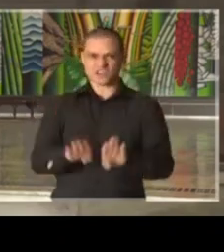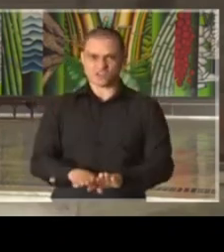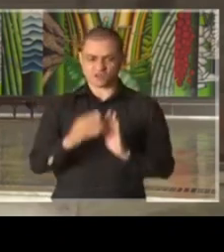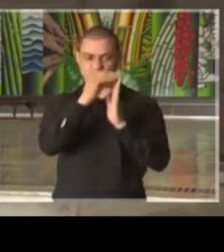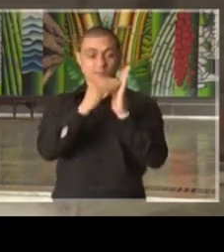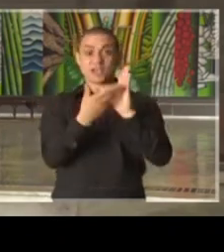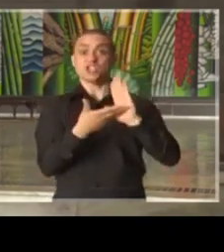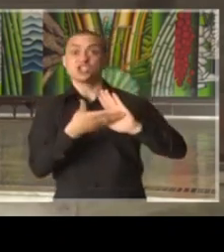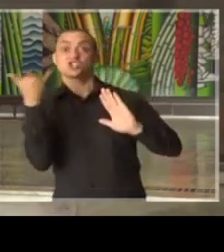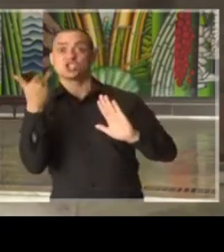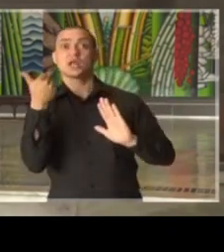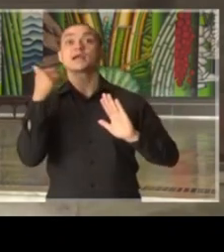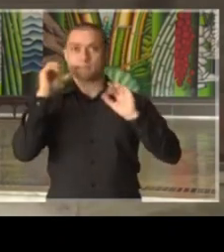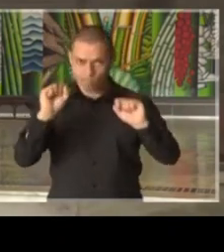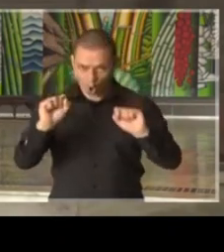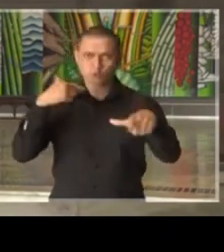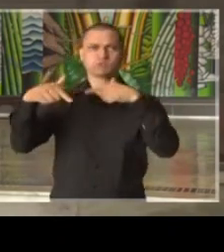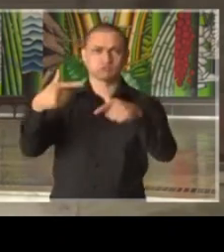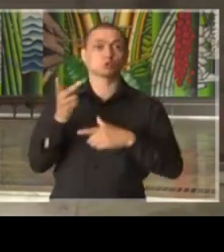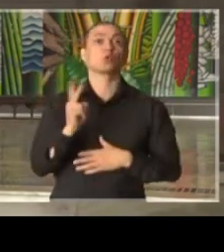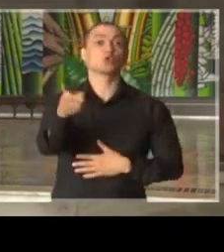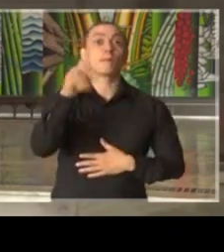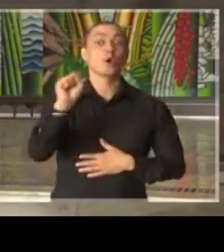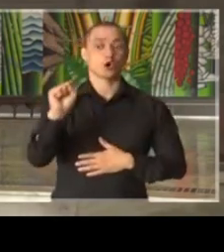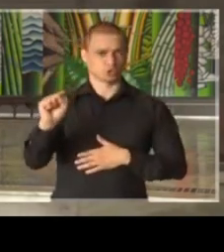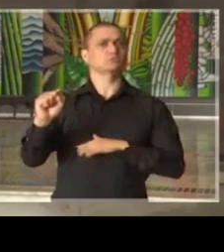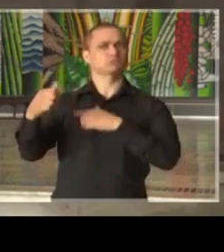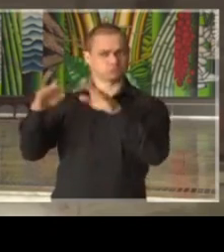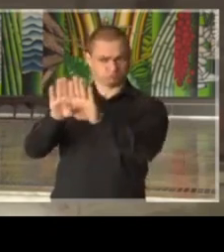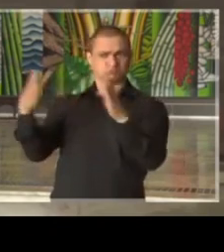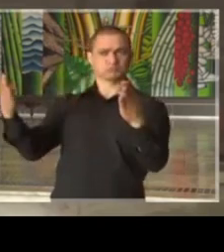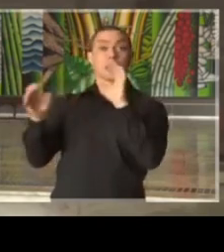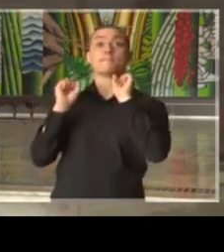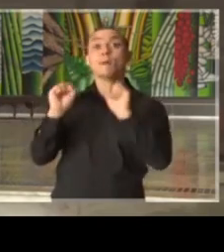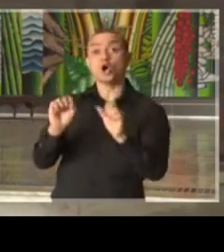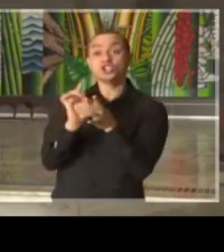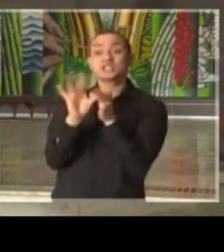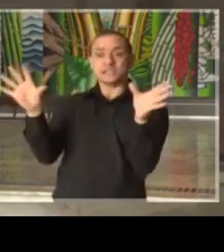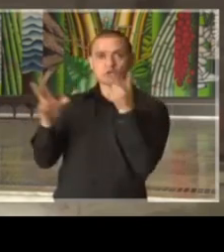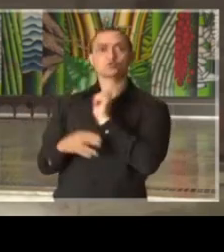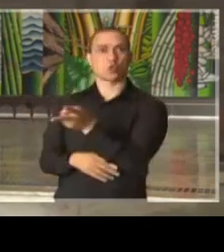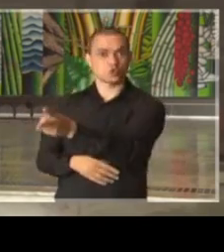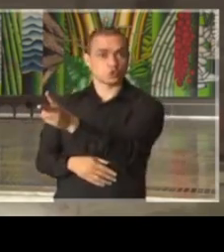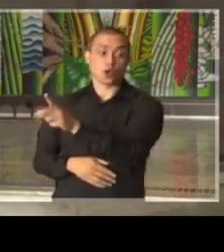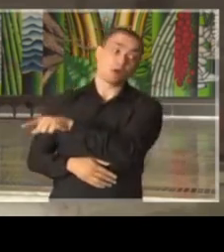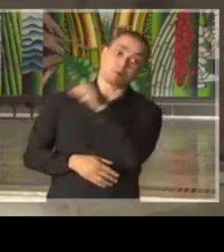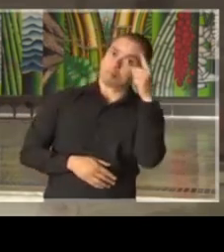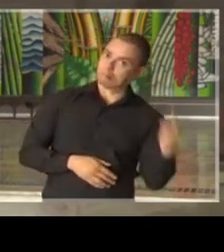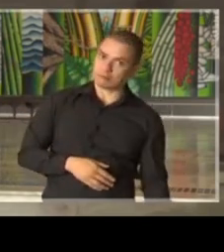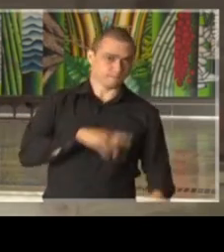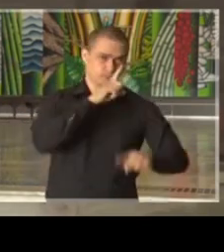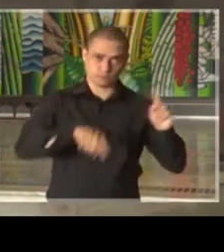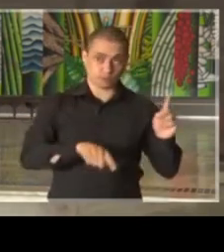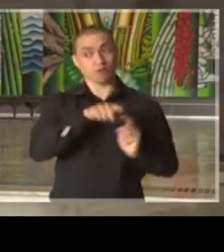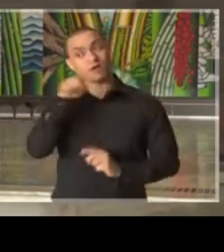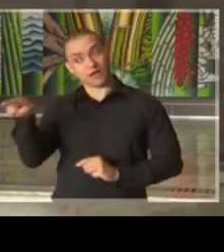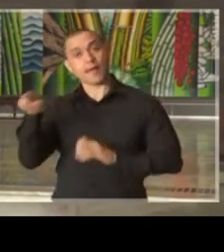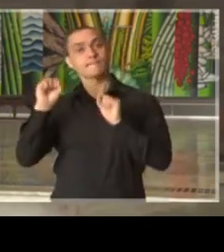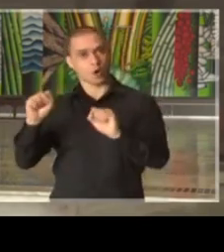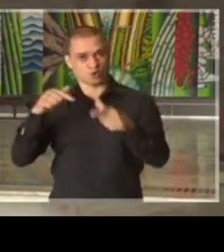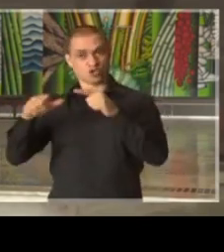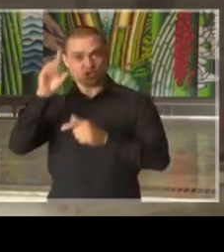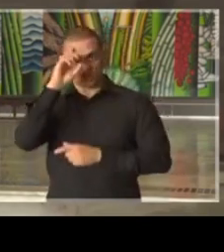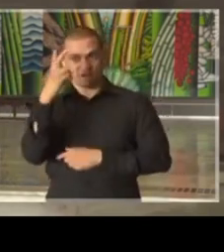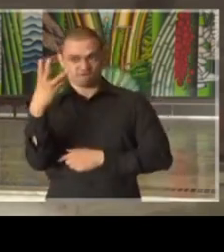do Estado de São Paulo e poderão funcionar em caráter de excepcionalidade neste período da quarentena de 24